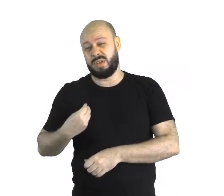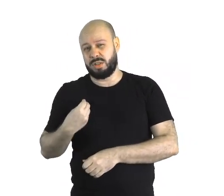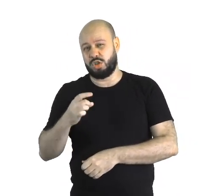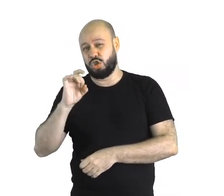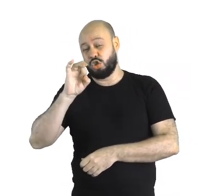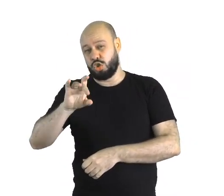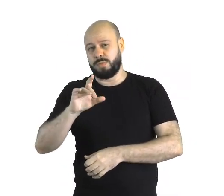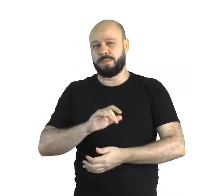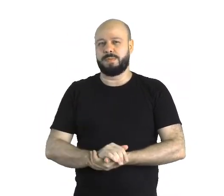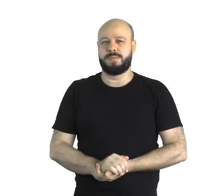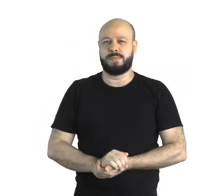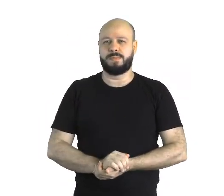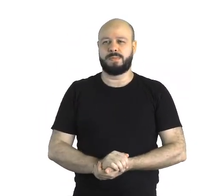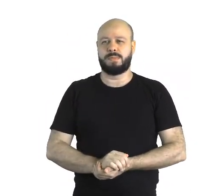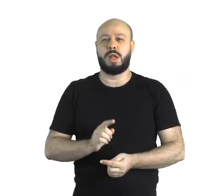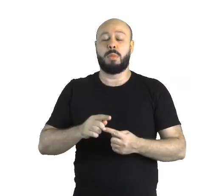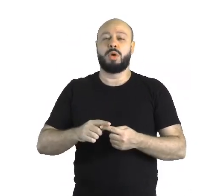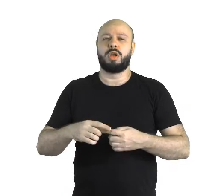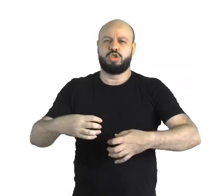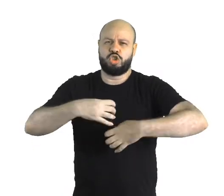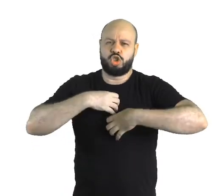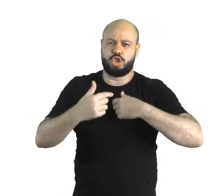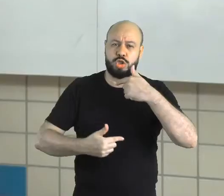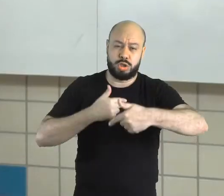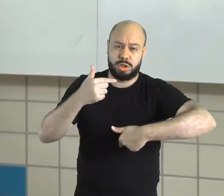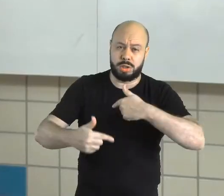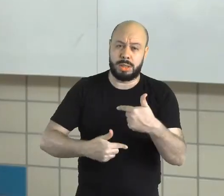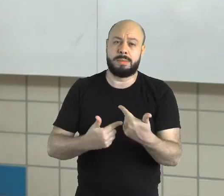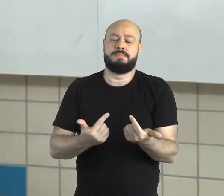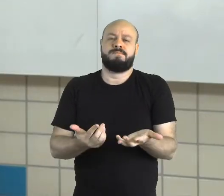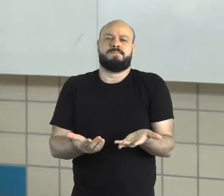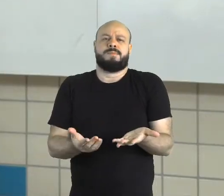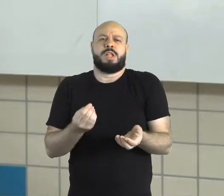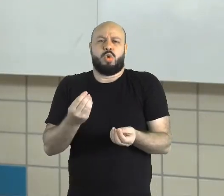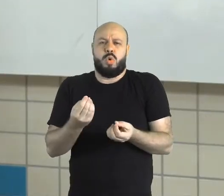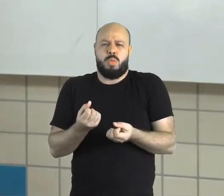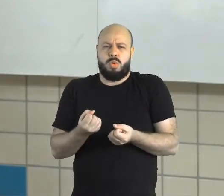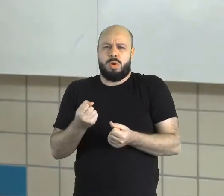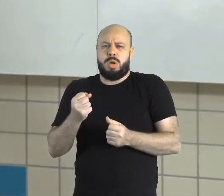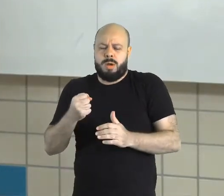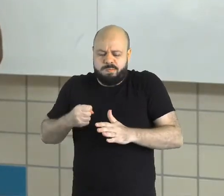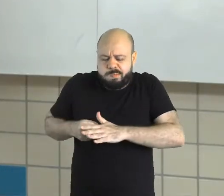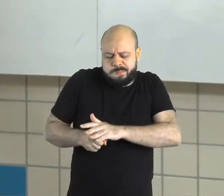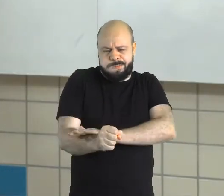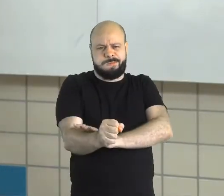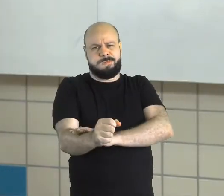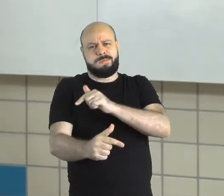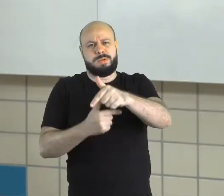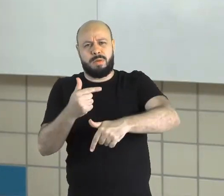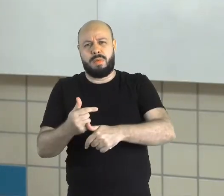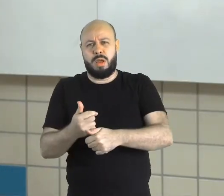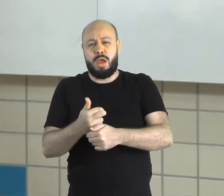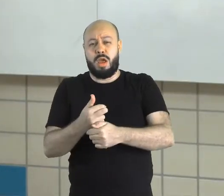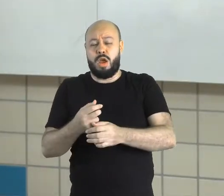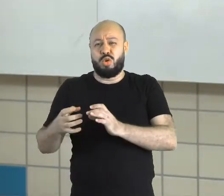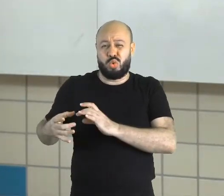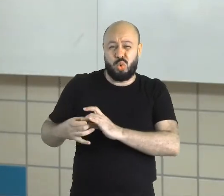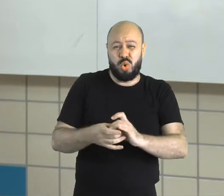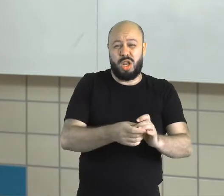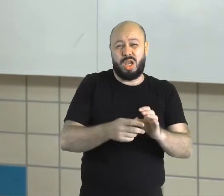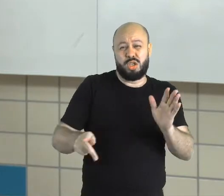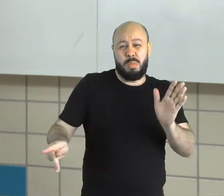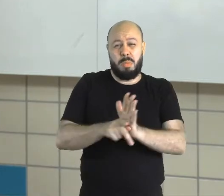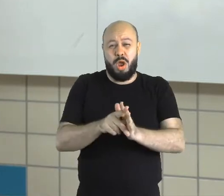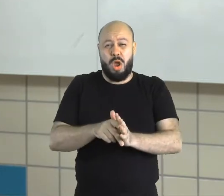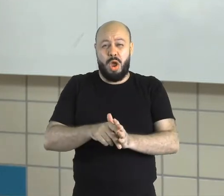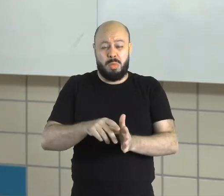devido à forma de trabalho, às formas de trabalho no qual o escravo era submetido, né? As condições, né? As más condições